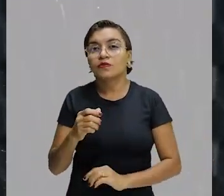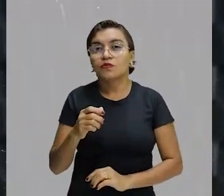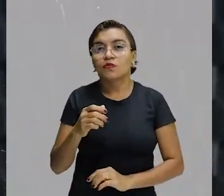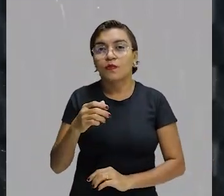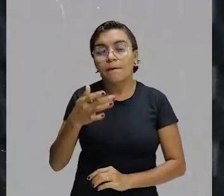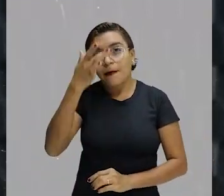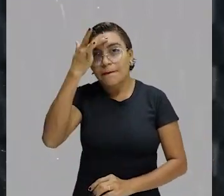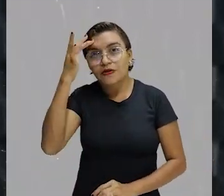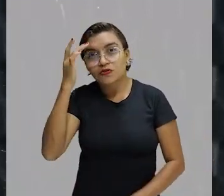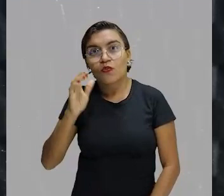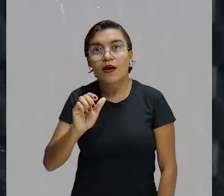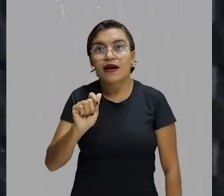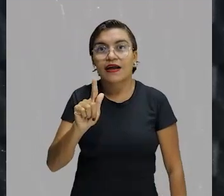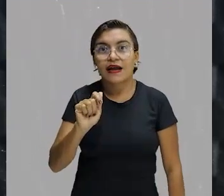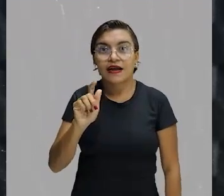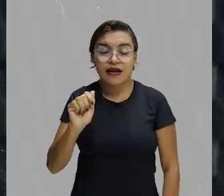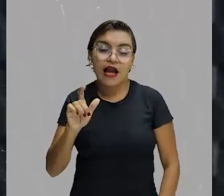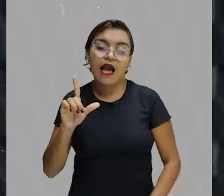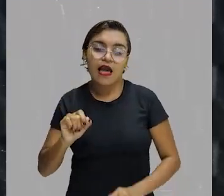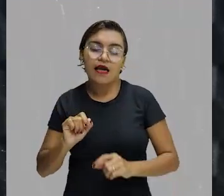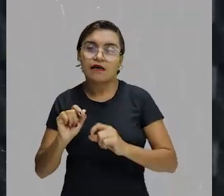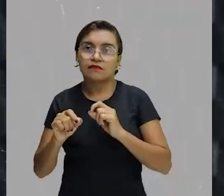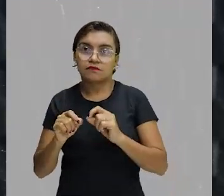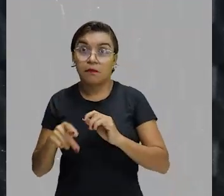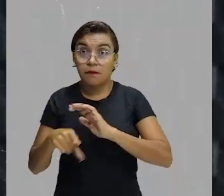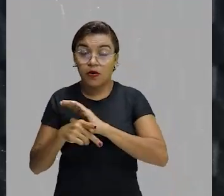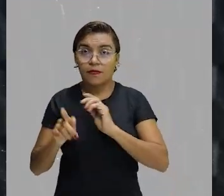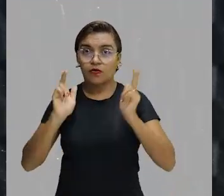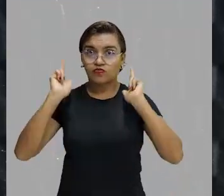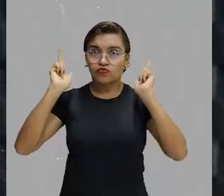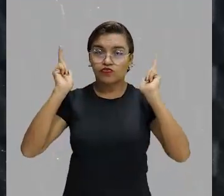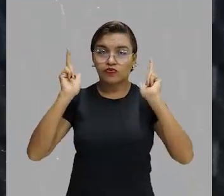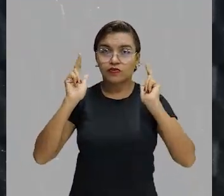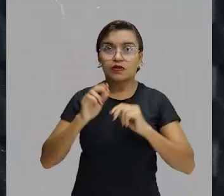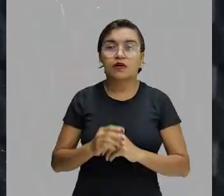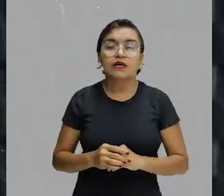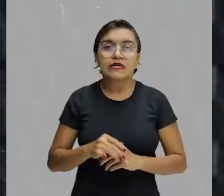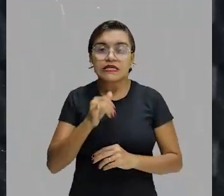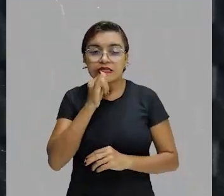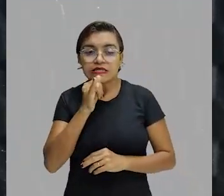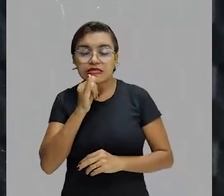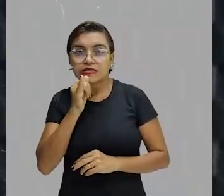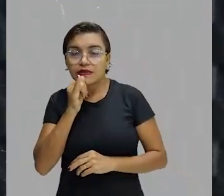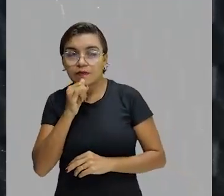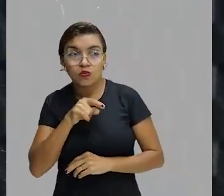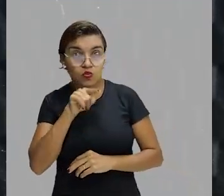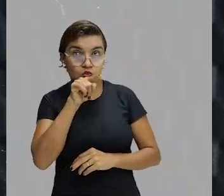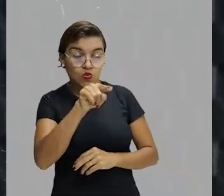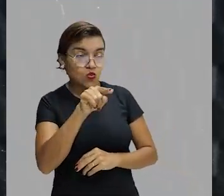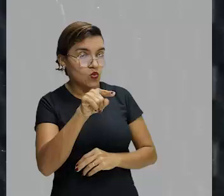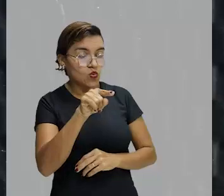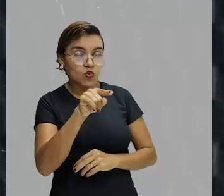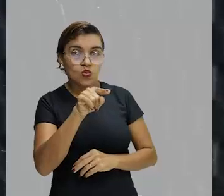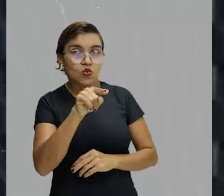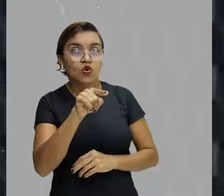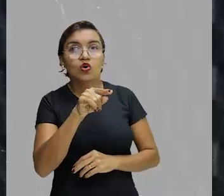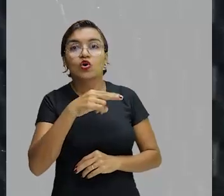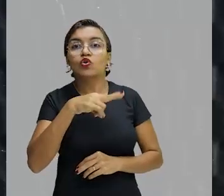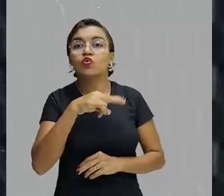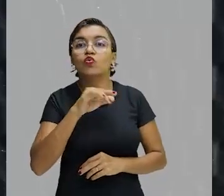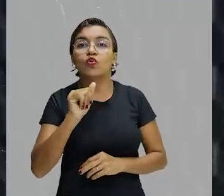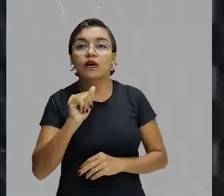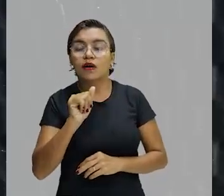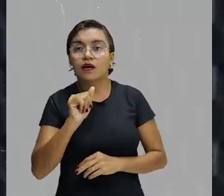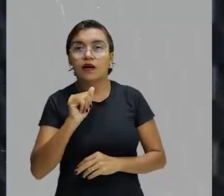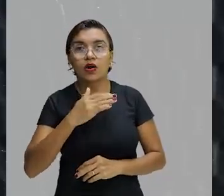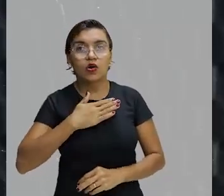daqui do Maranhão, que vocês conhecem. Que o Gaguinho diz, tu nunca gostou de mim. Tu nunca gostou de